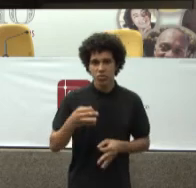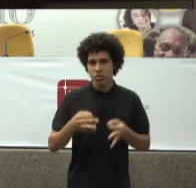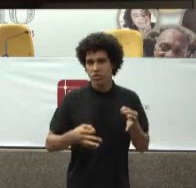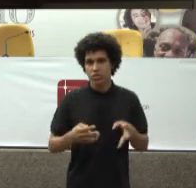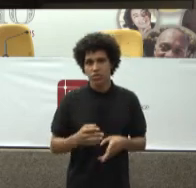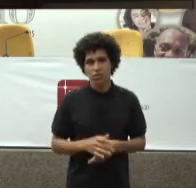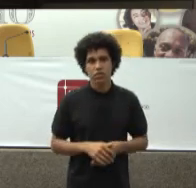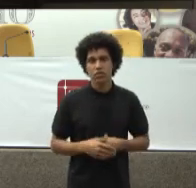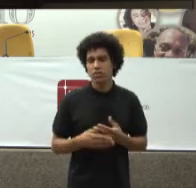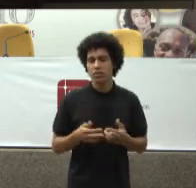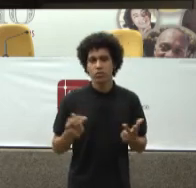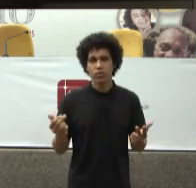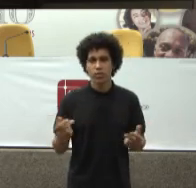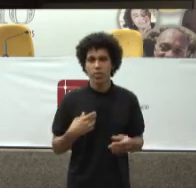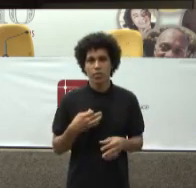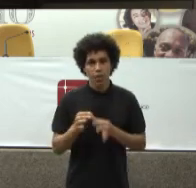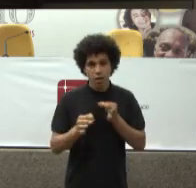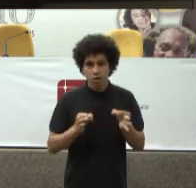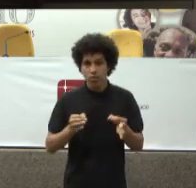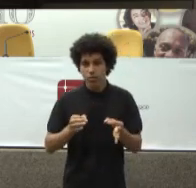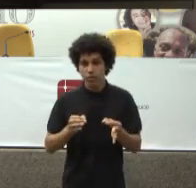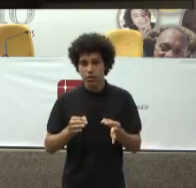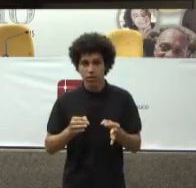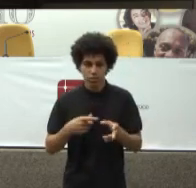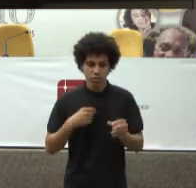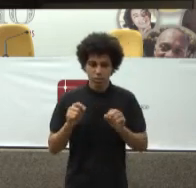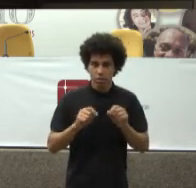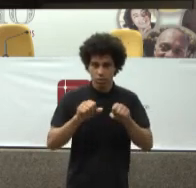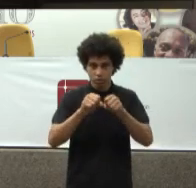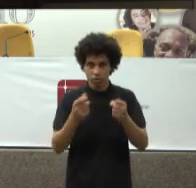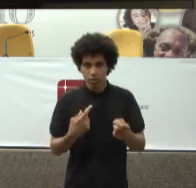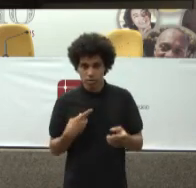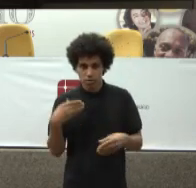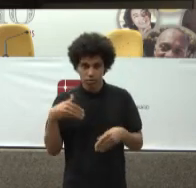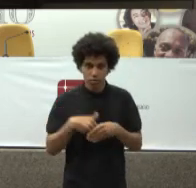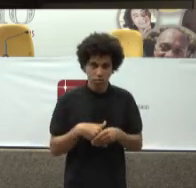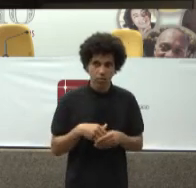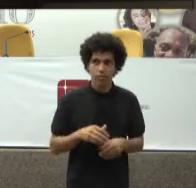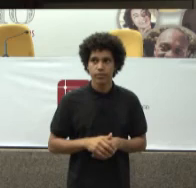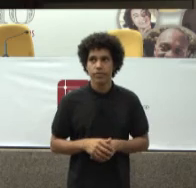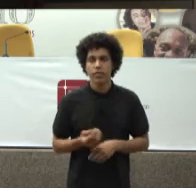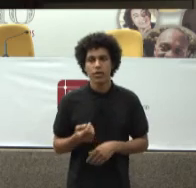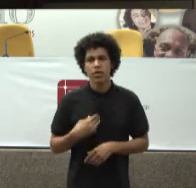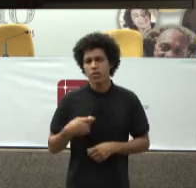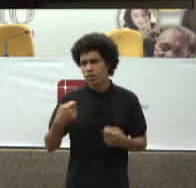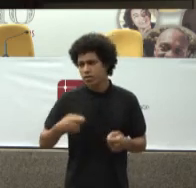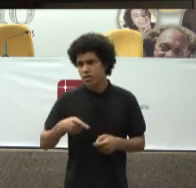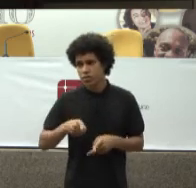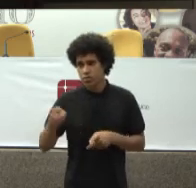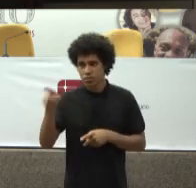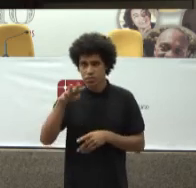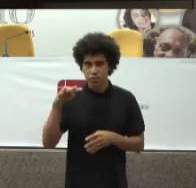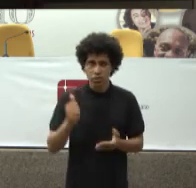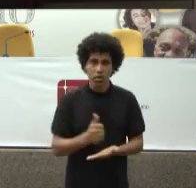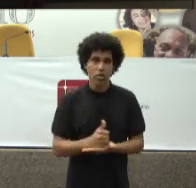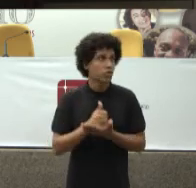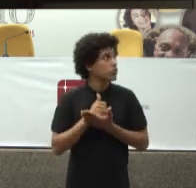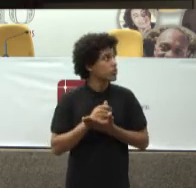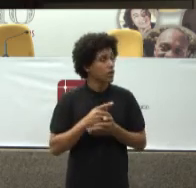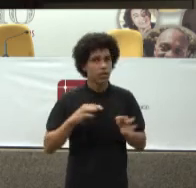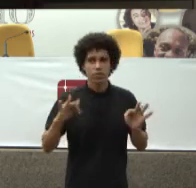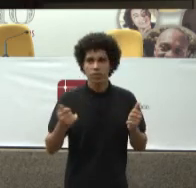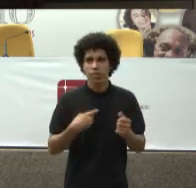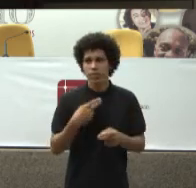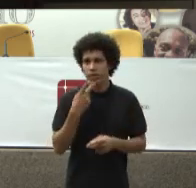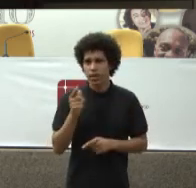De forma extrajudicial Mas Preciso ressaltar isso E peço muito A ajuda de vocês Nada disso